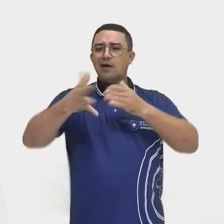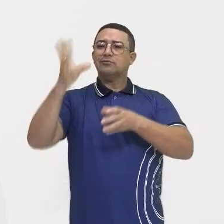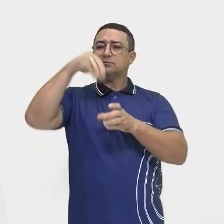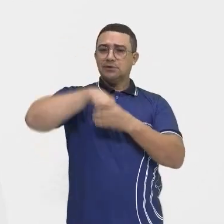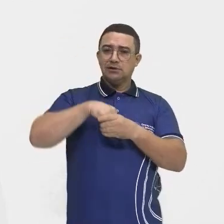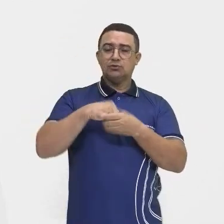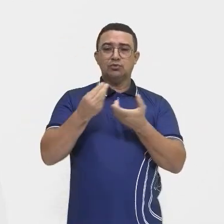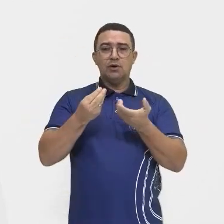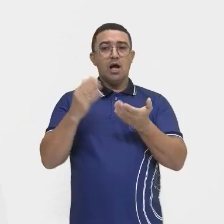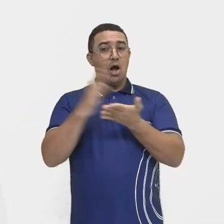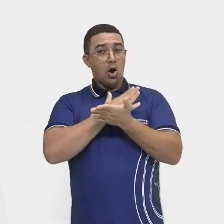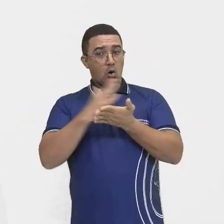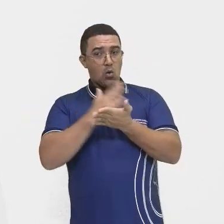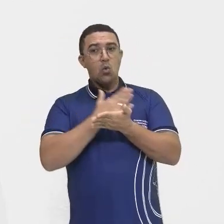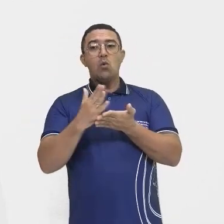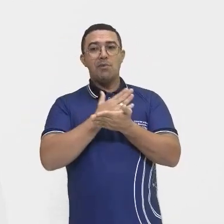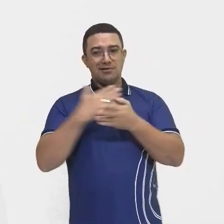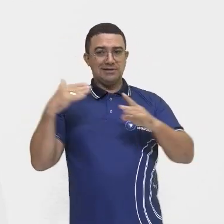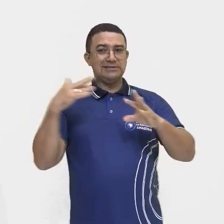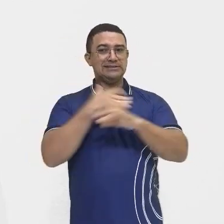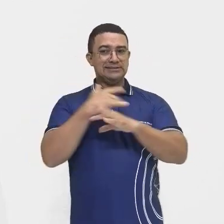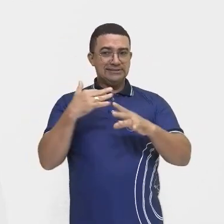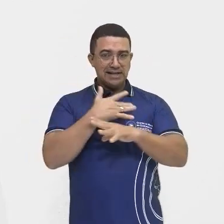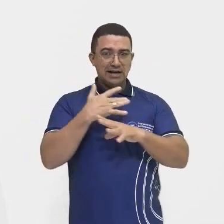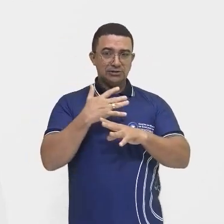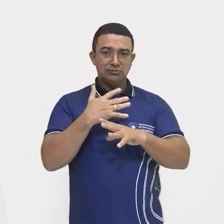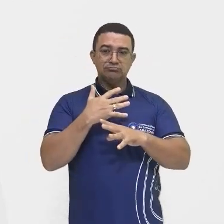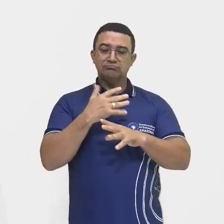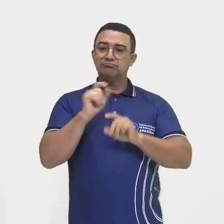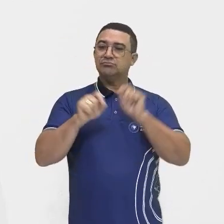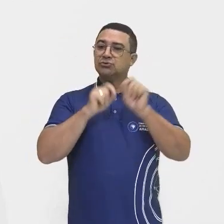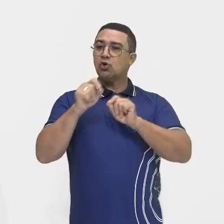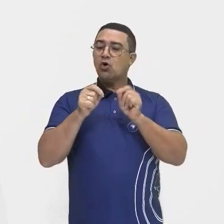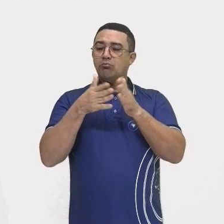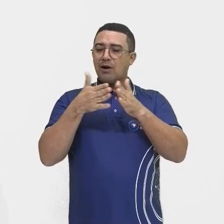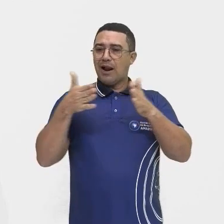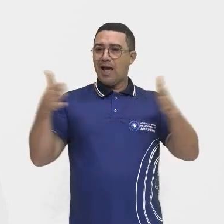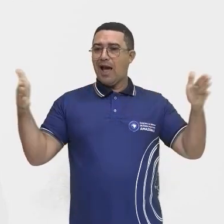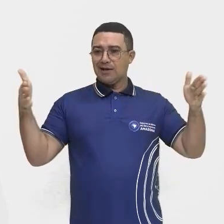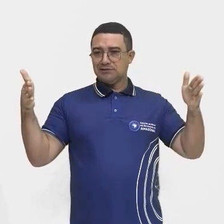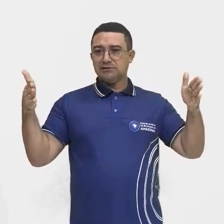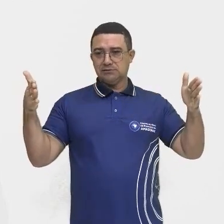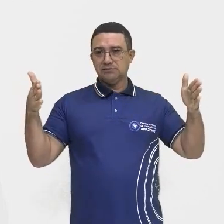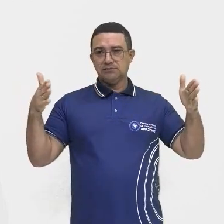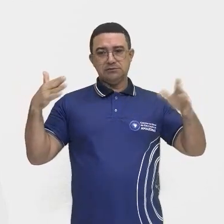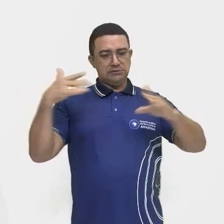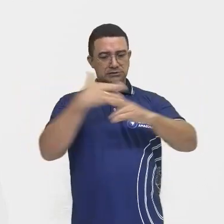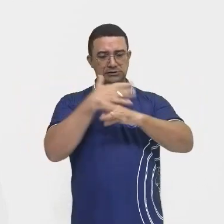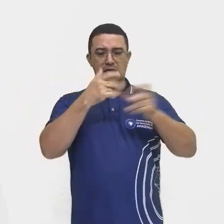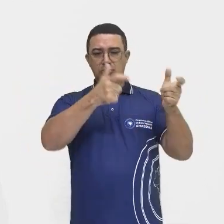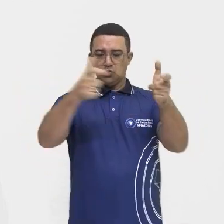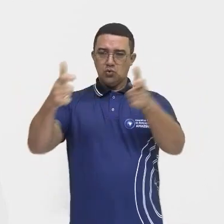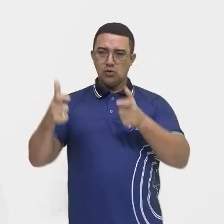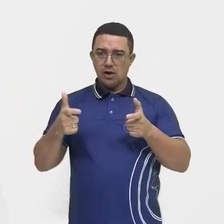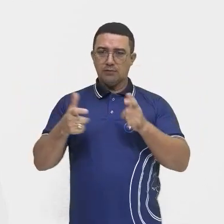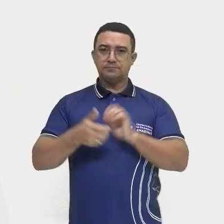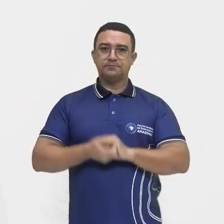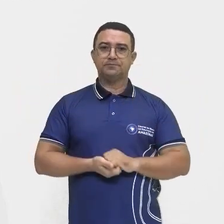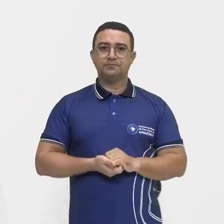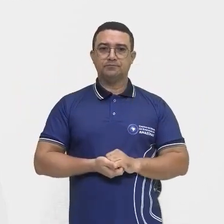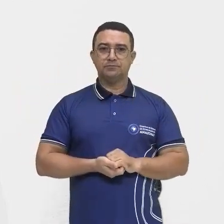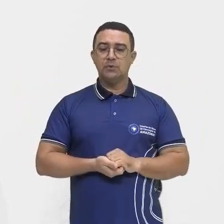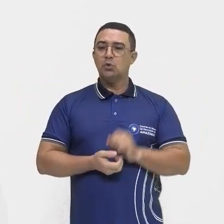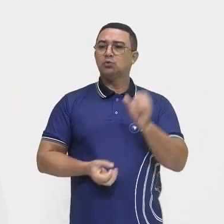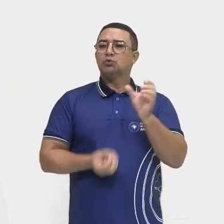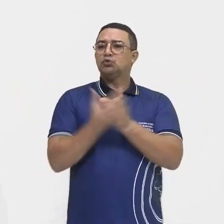que se destacam, né? O processo de verticalização dessas cidades, né? Que nada mais é aí que o